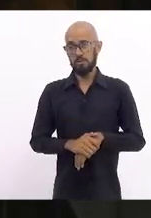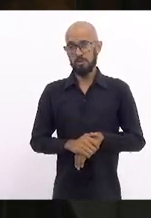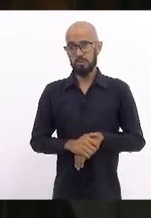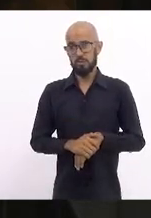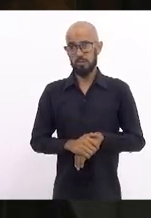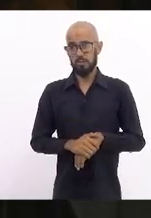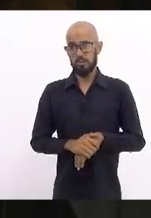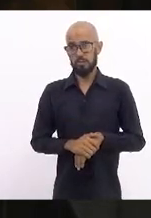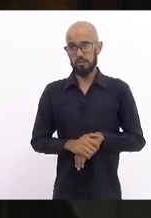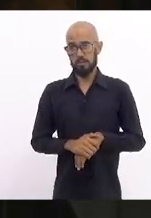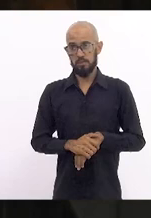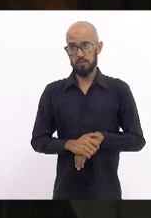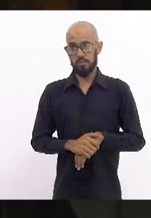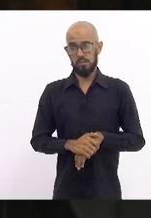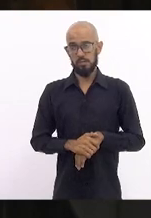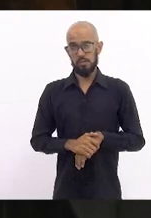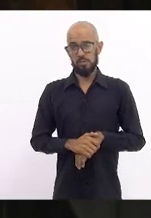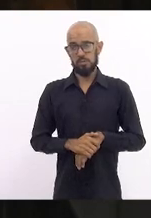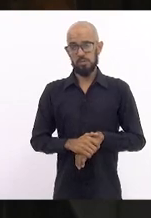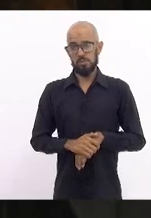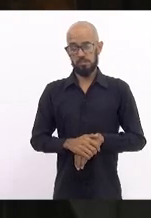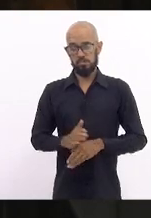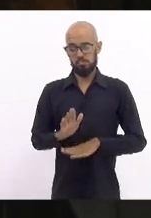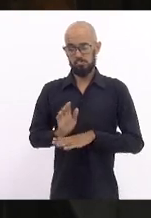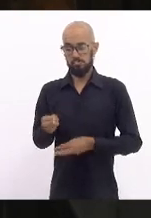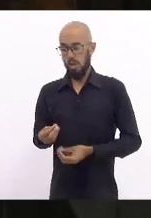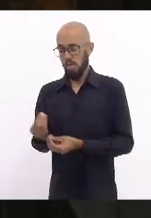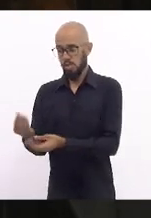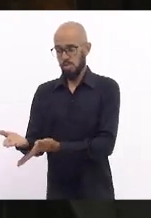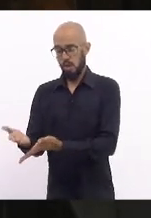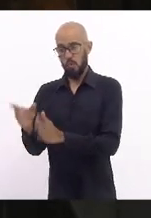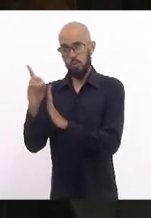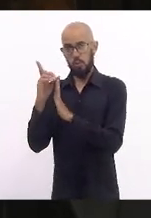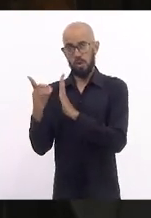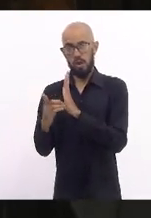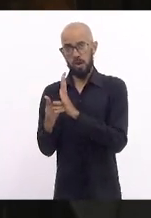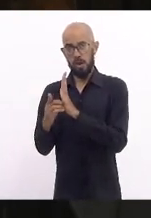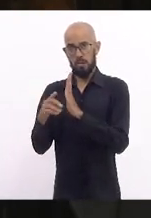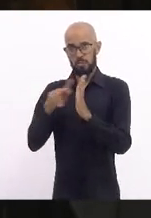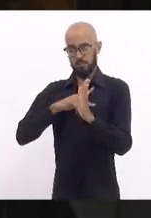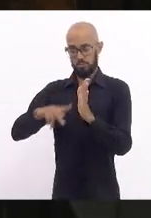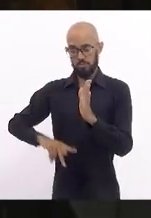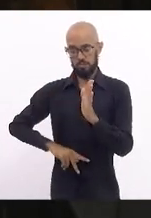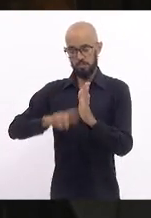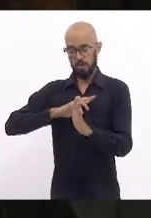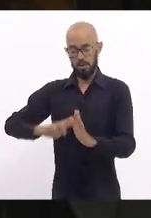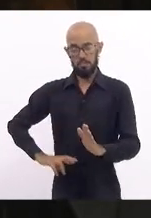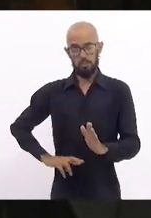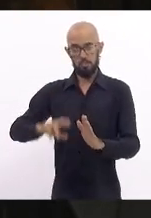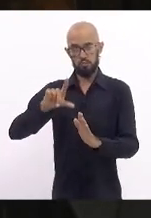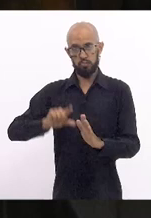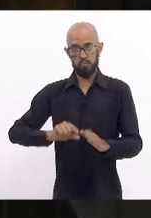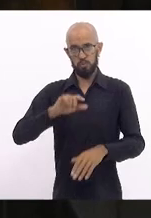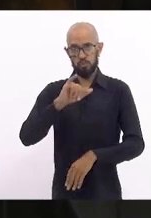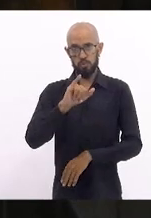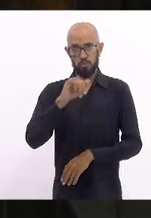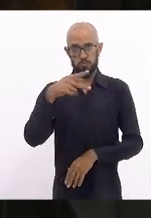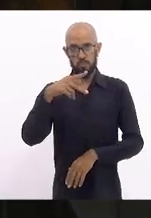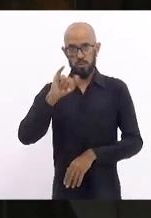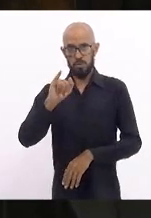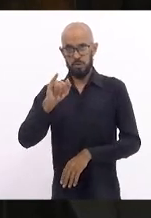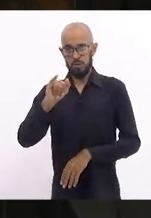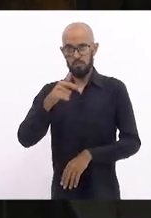providenciou um decreto para o presidente da República, reduzindo o IPI em 25%.